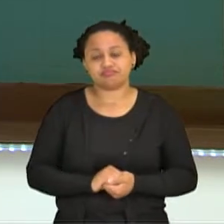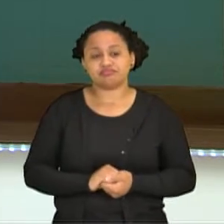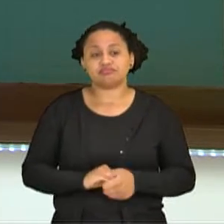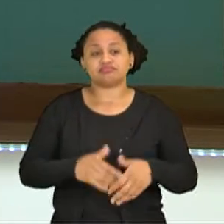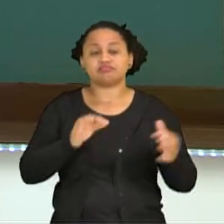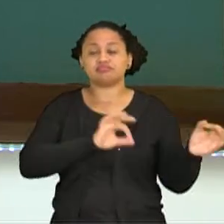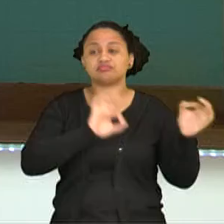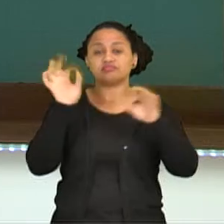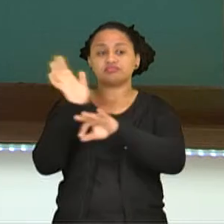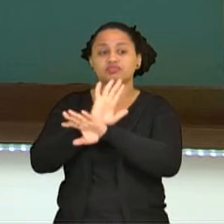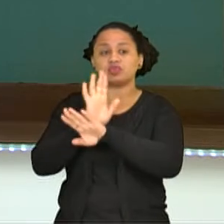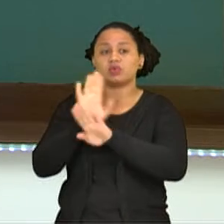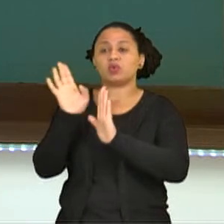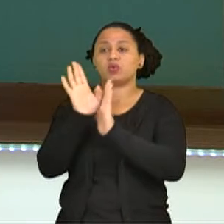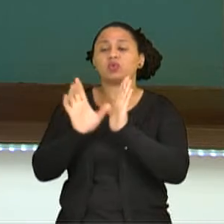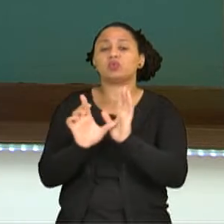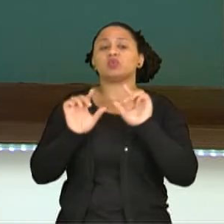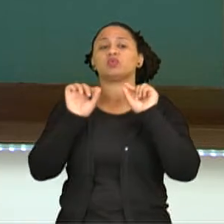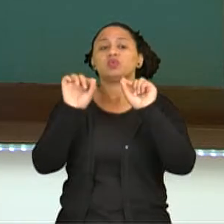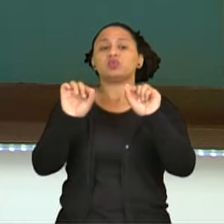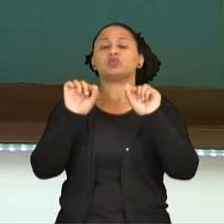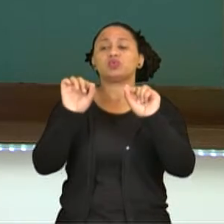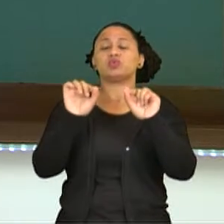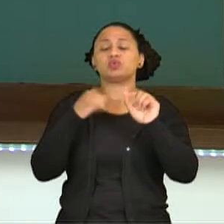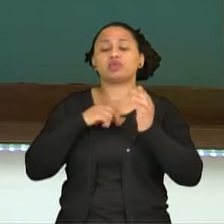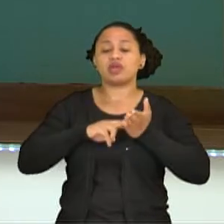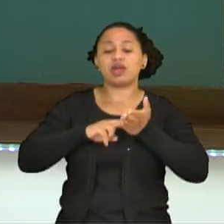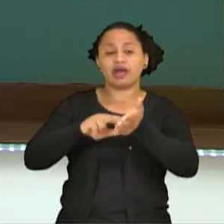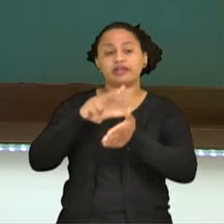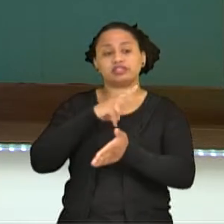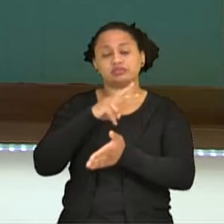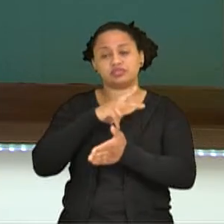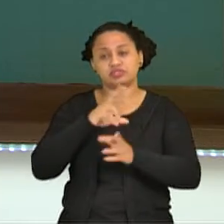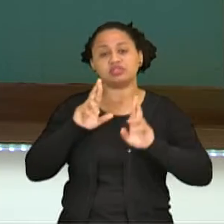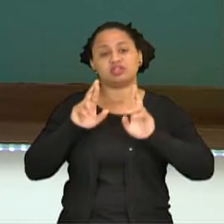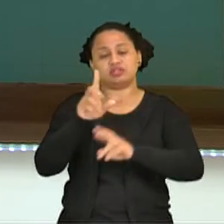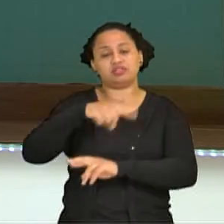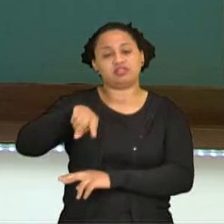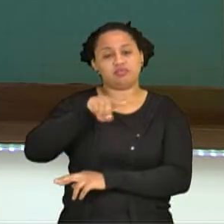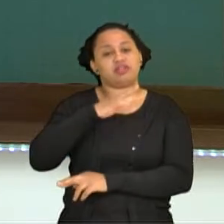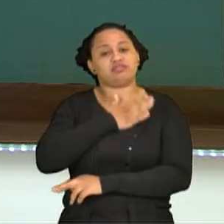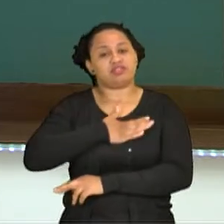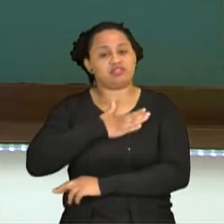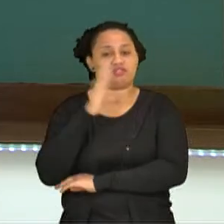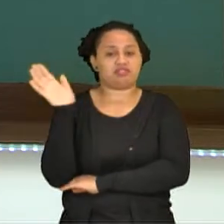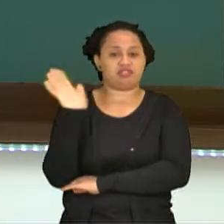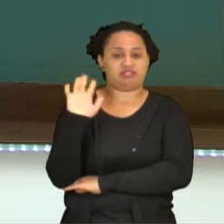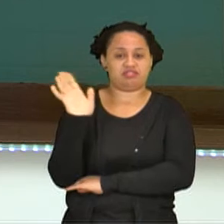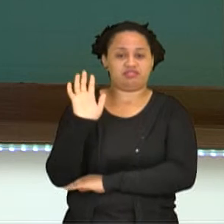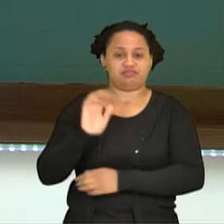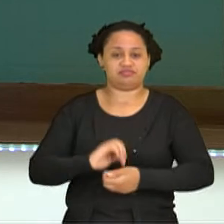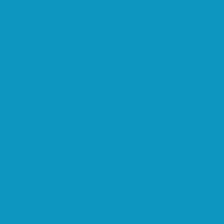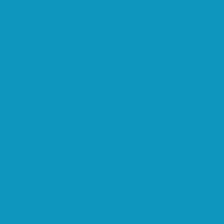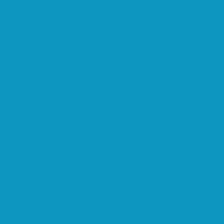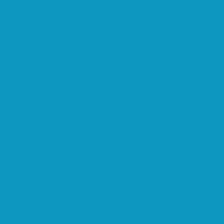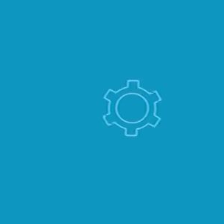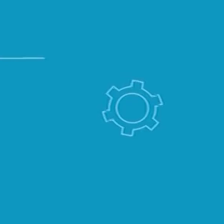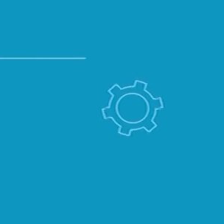Neste vídeo nós falamos sobre a carta pessoal. Espero que vocês tenham gostado. Até breve!